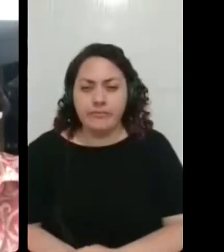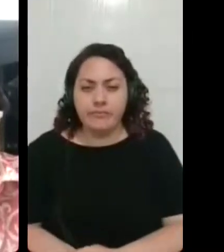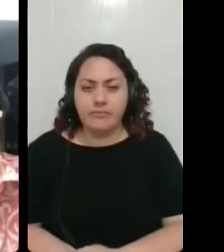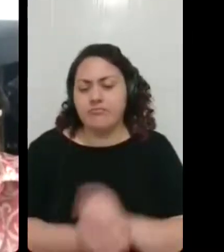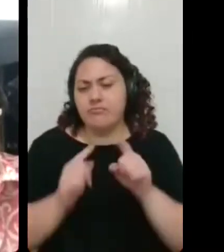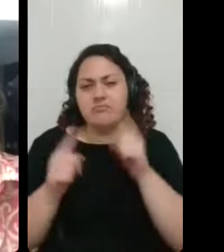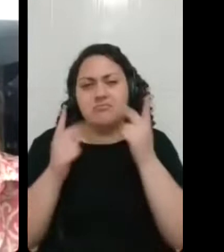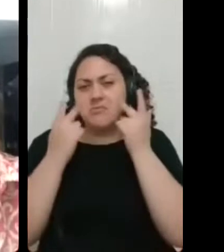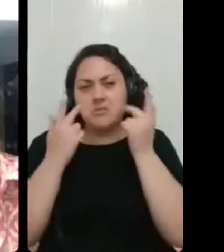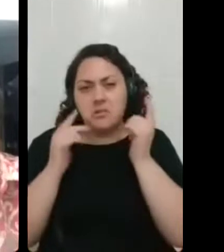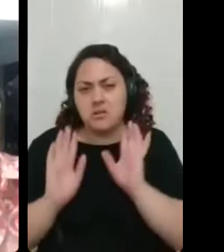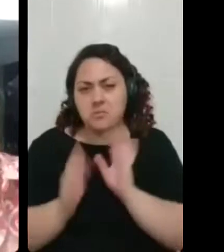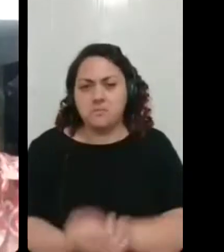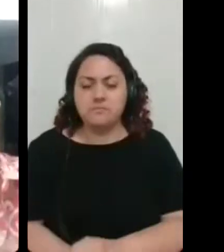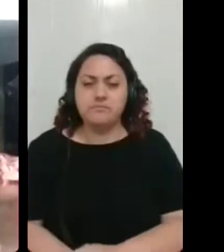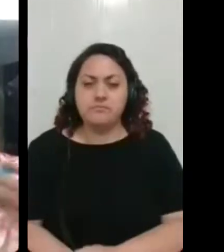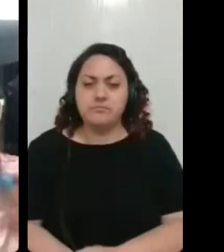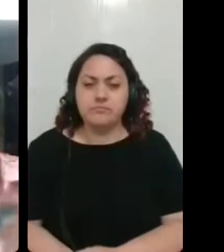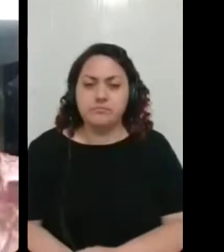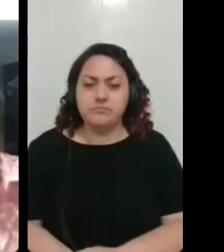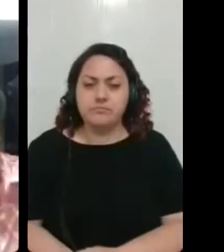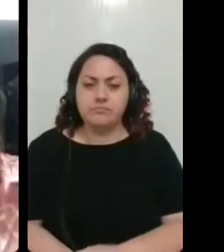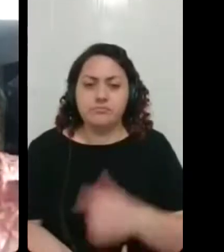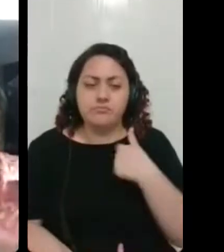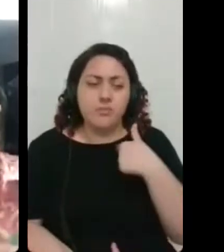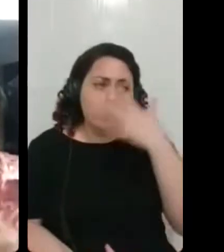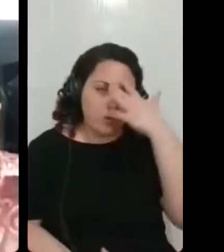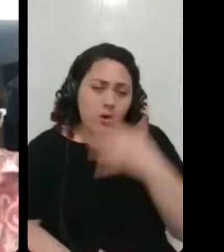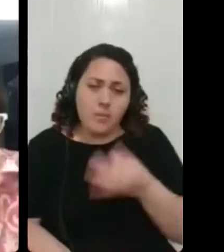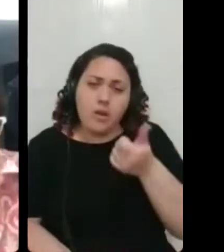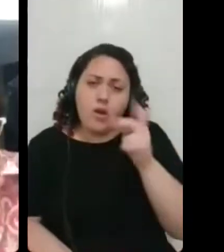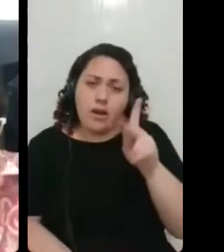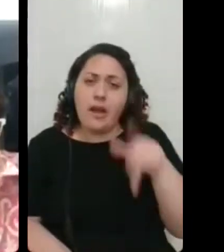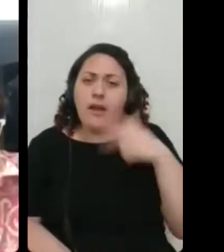Então, eu encarei isso como faz parte e tem que ser assim, né?